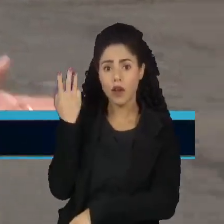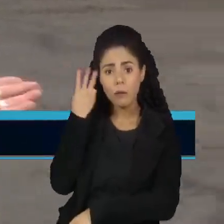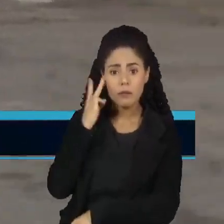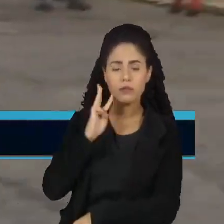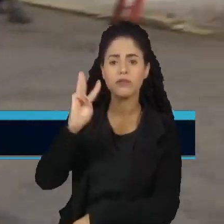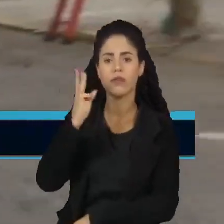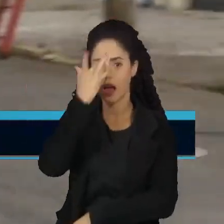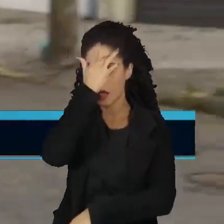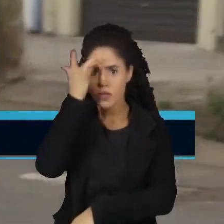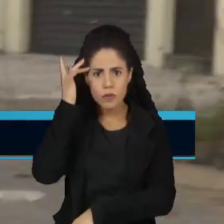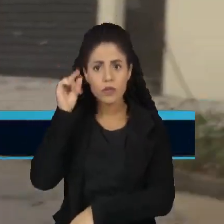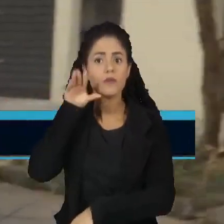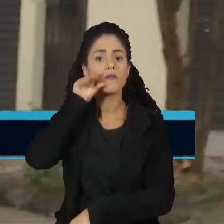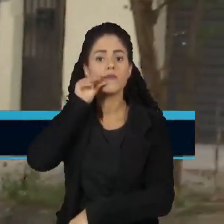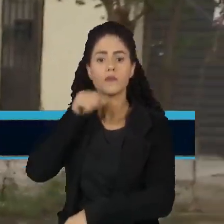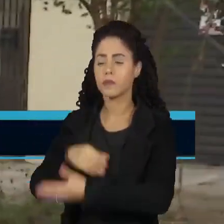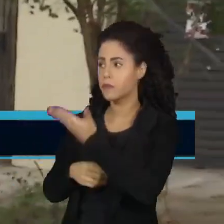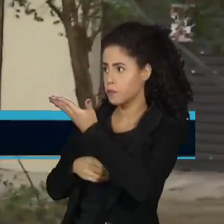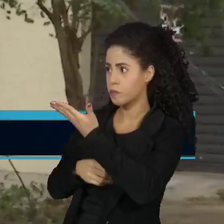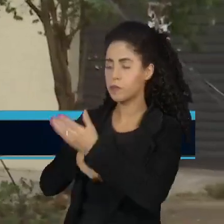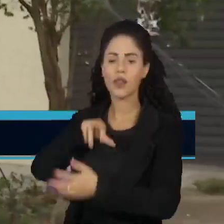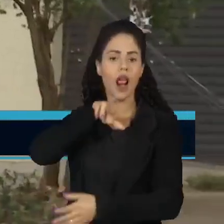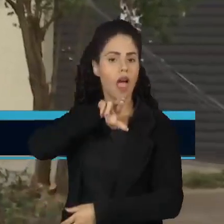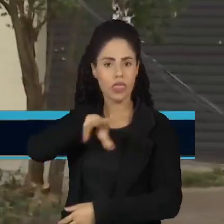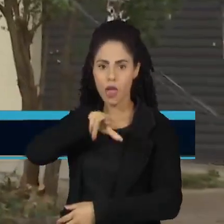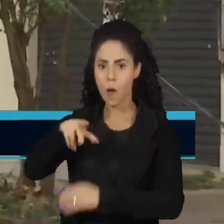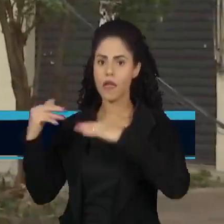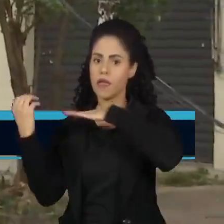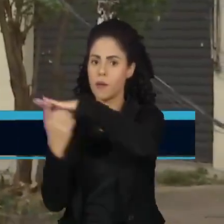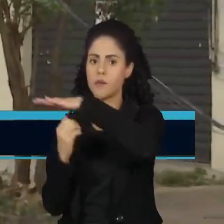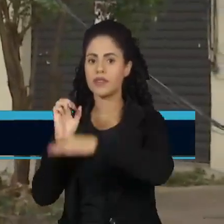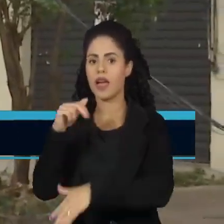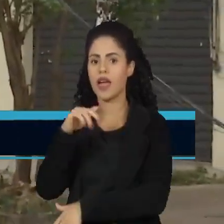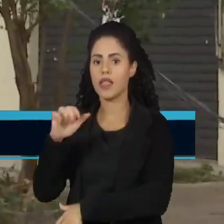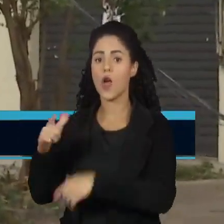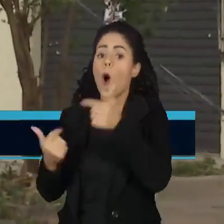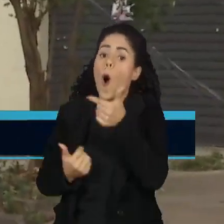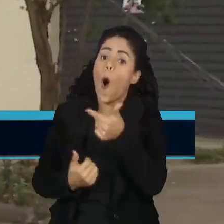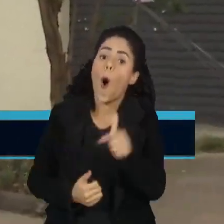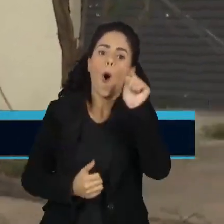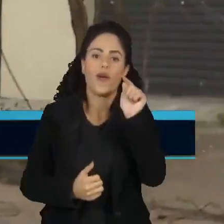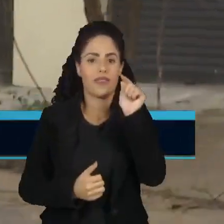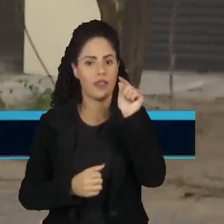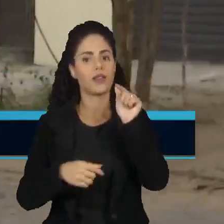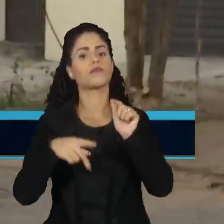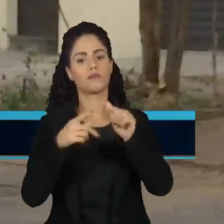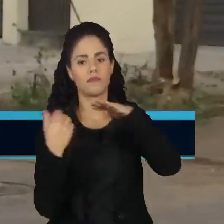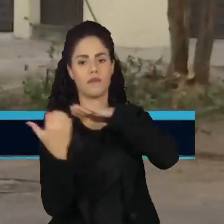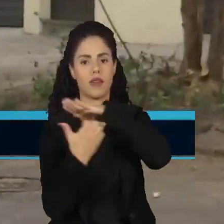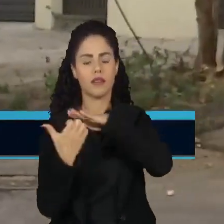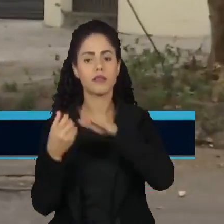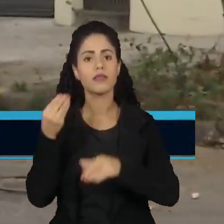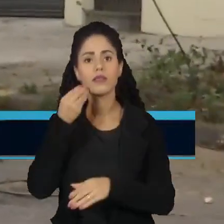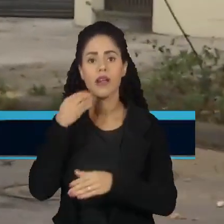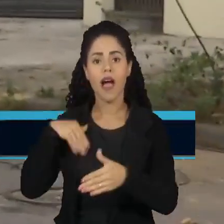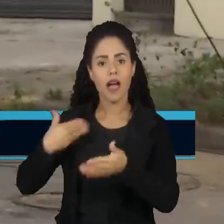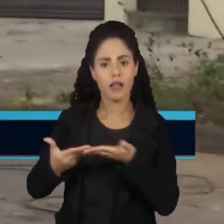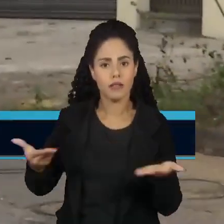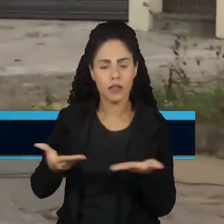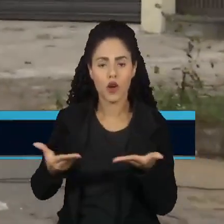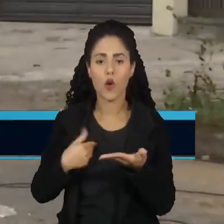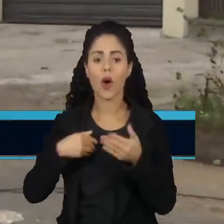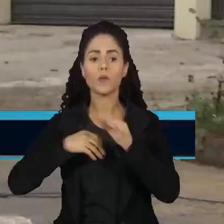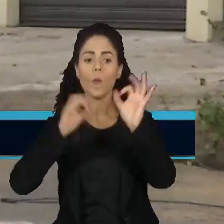Os funcionários que vocês veem ali não são da ANEEL, são de uma operadora de telefonia. Até o momento,